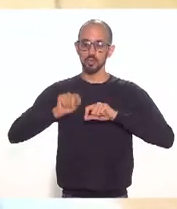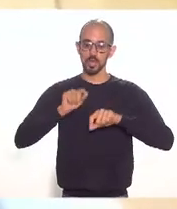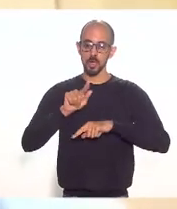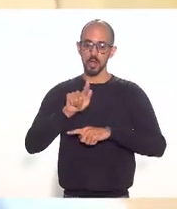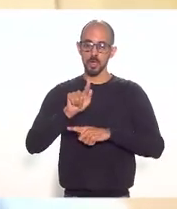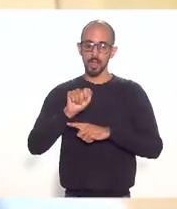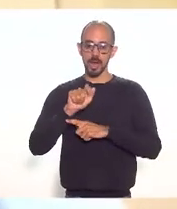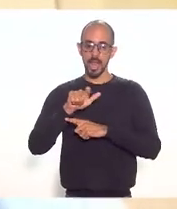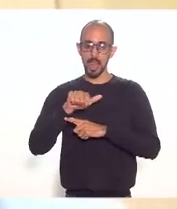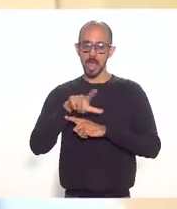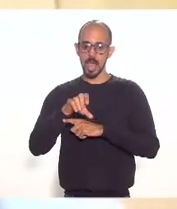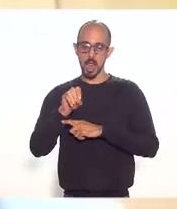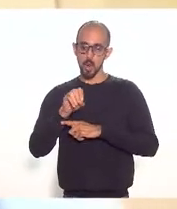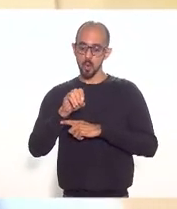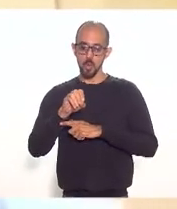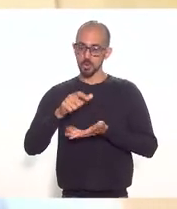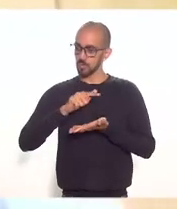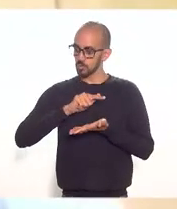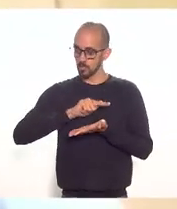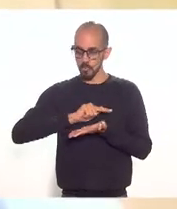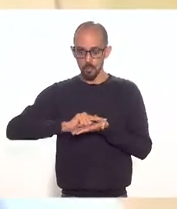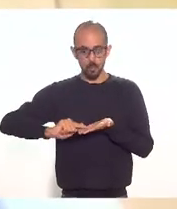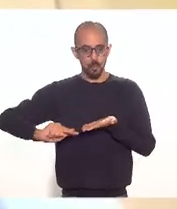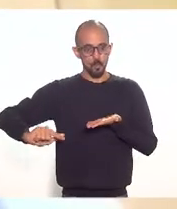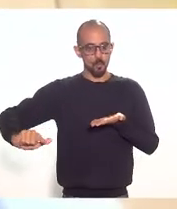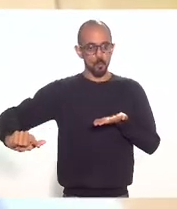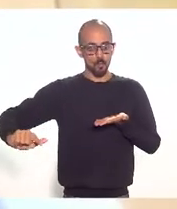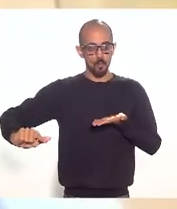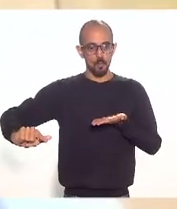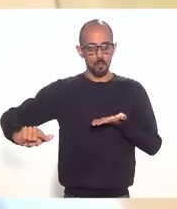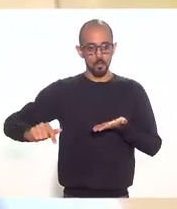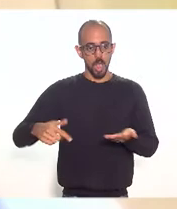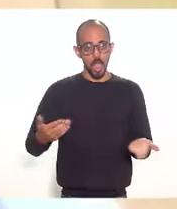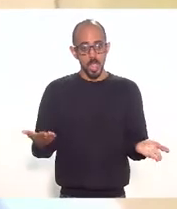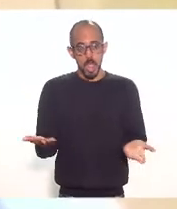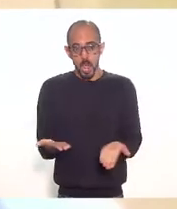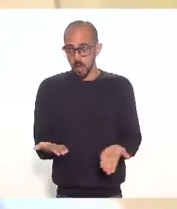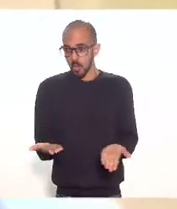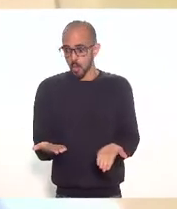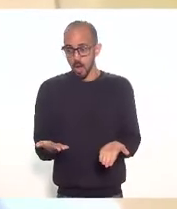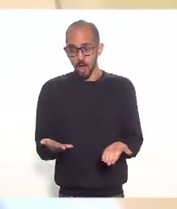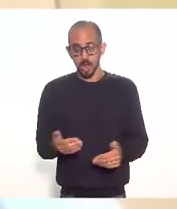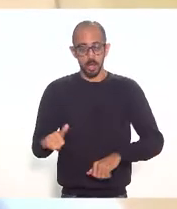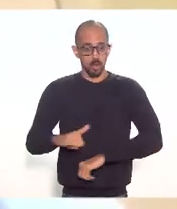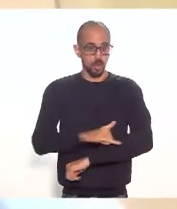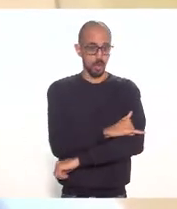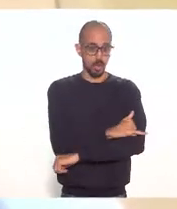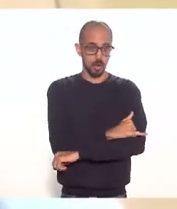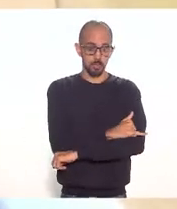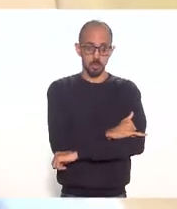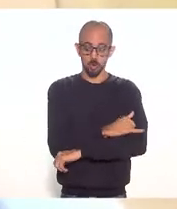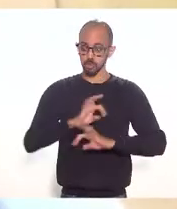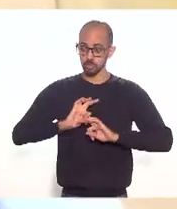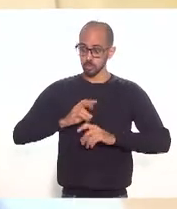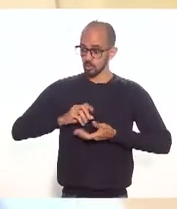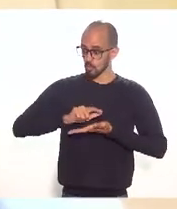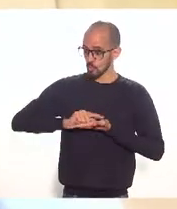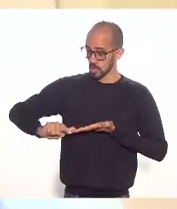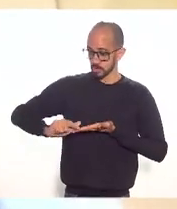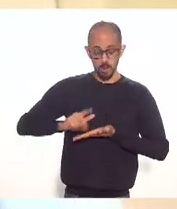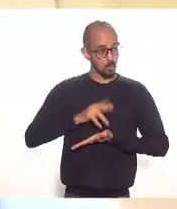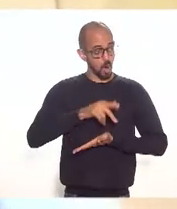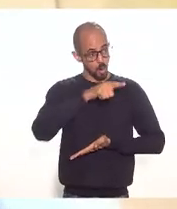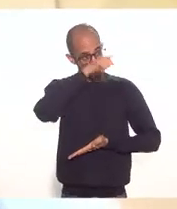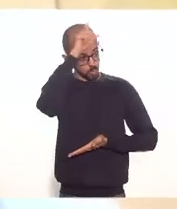Galeão, foi ficando esvaziado e a gente com o esvaziamento do Galeão, que como a Vossa Excelência também